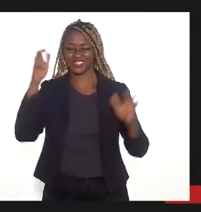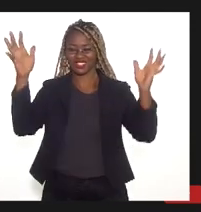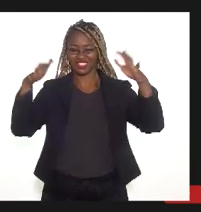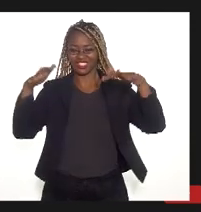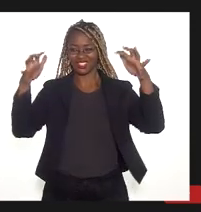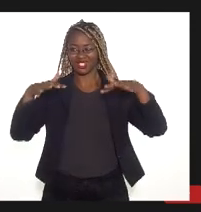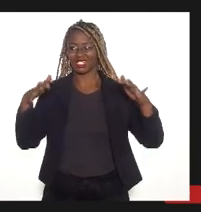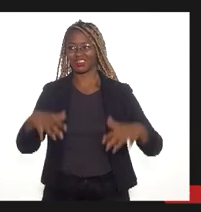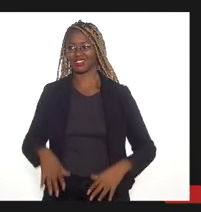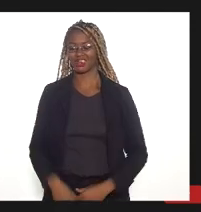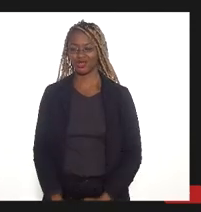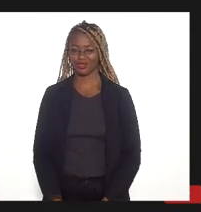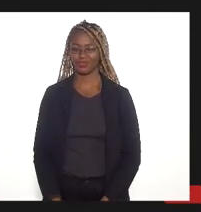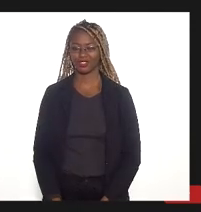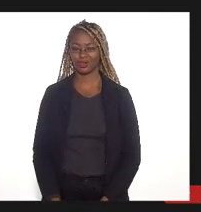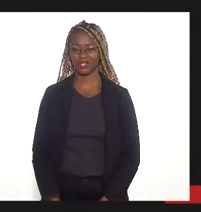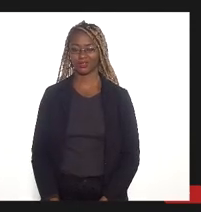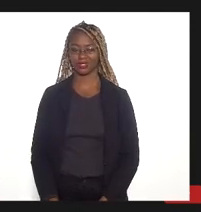frente.